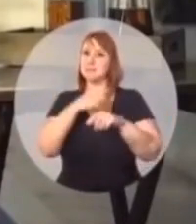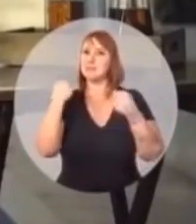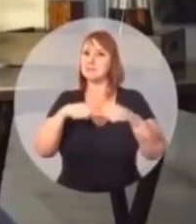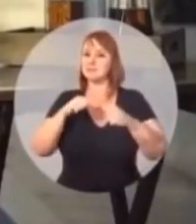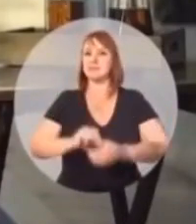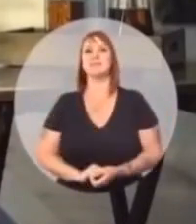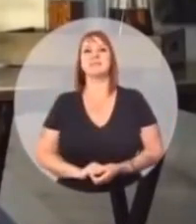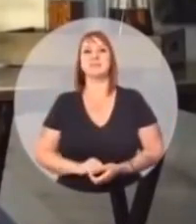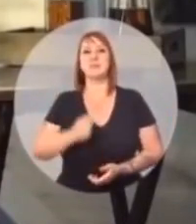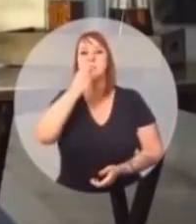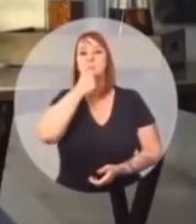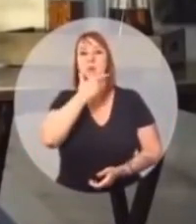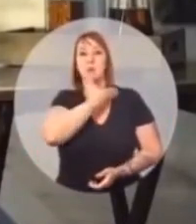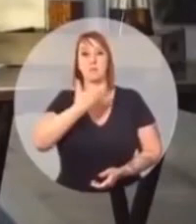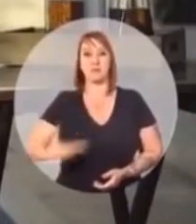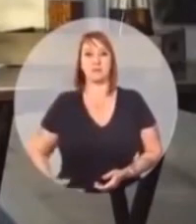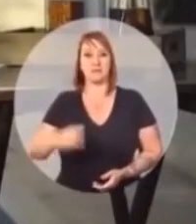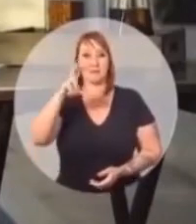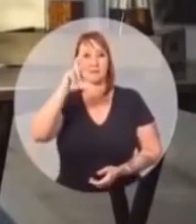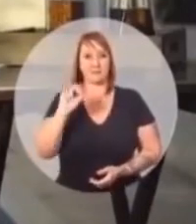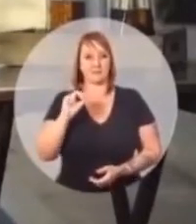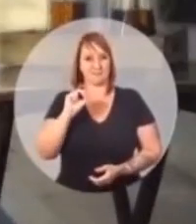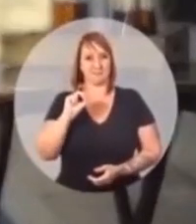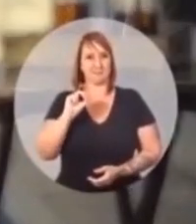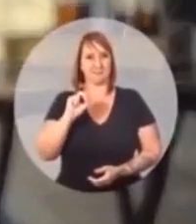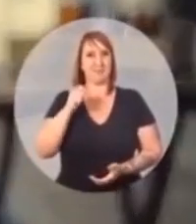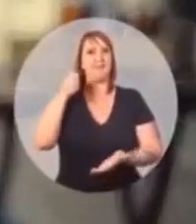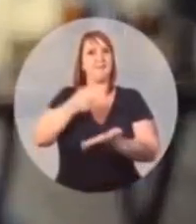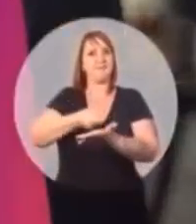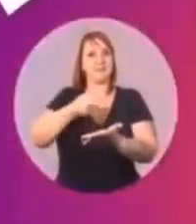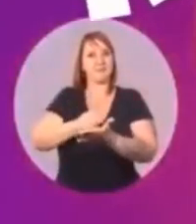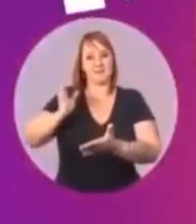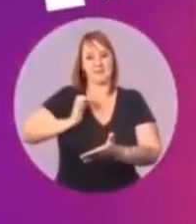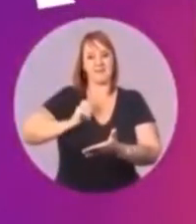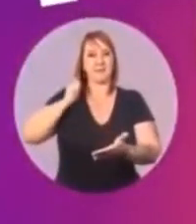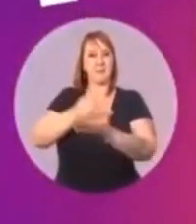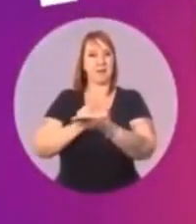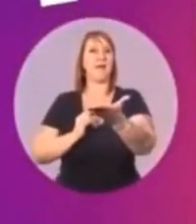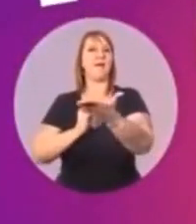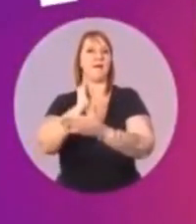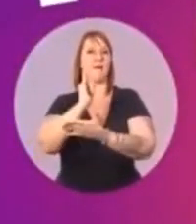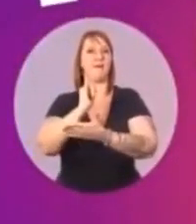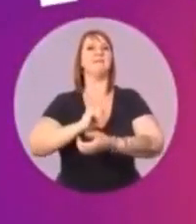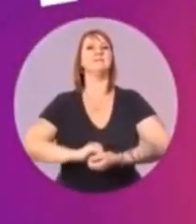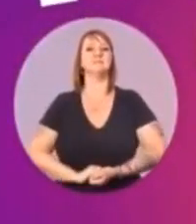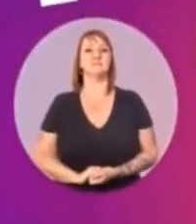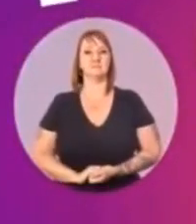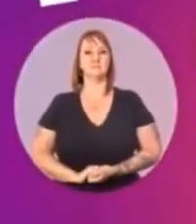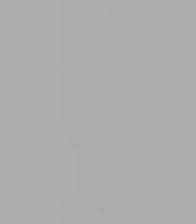Esse privilégio tem que acabar. Bolos Presidentes. Rico vai pagar imposto.